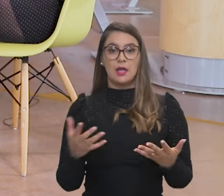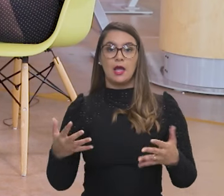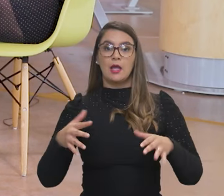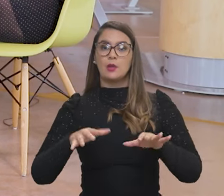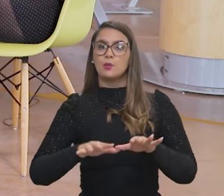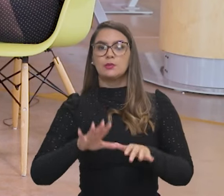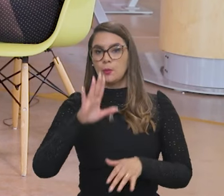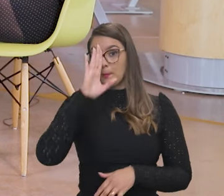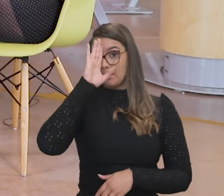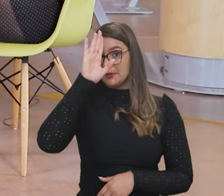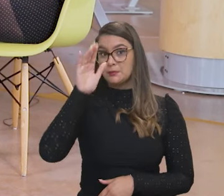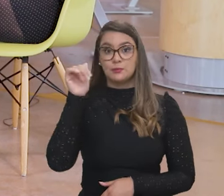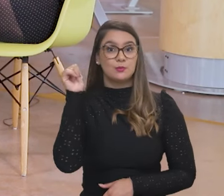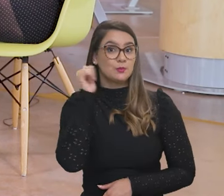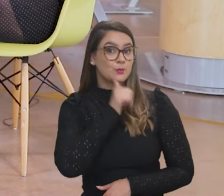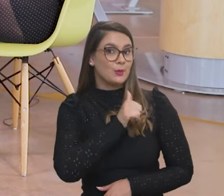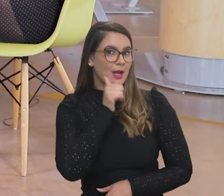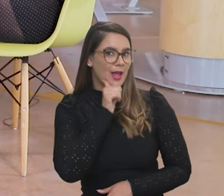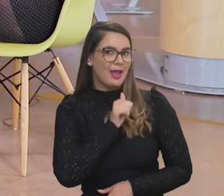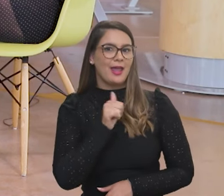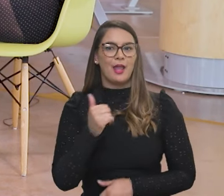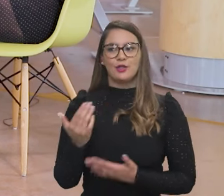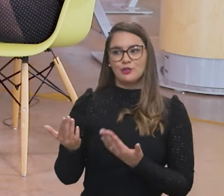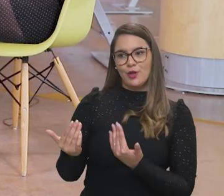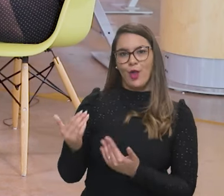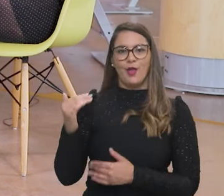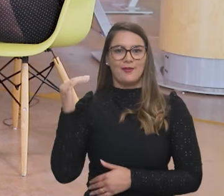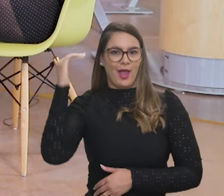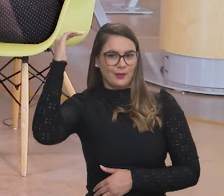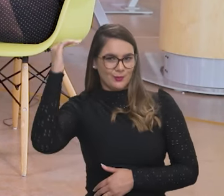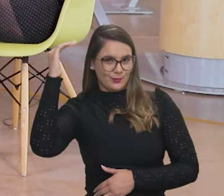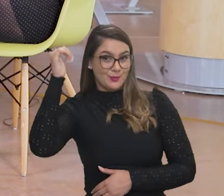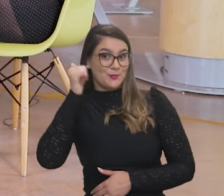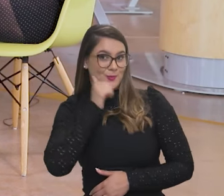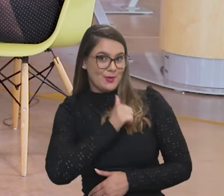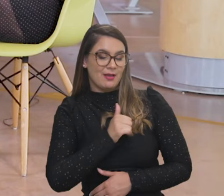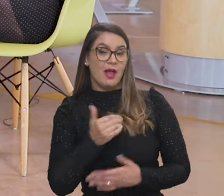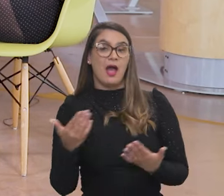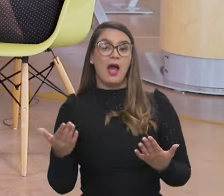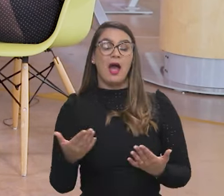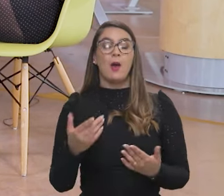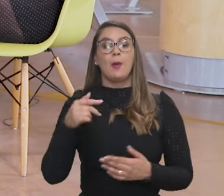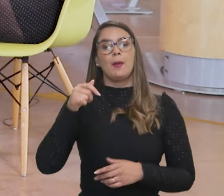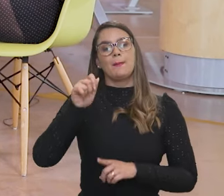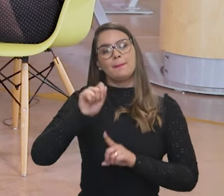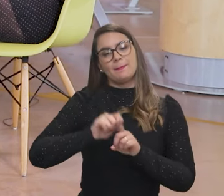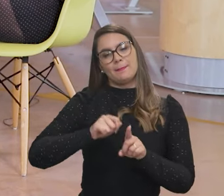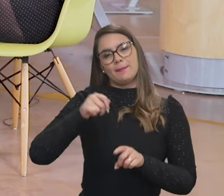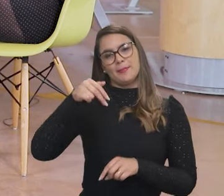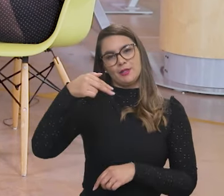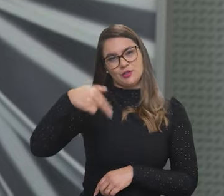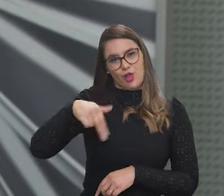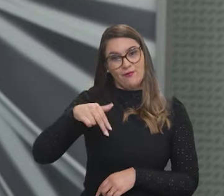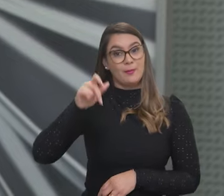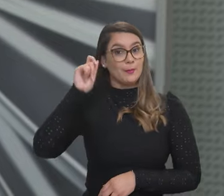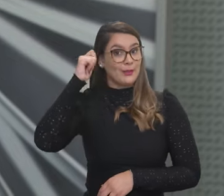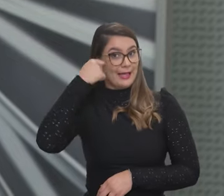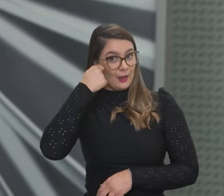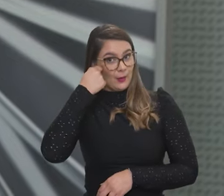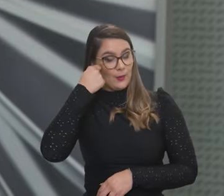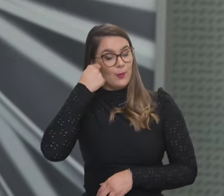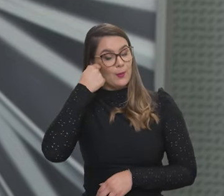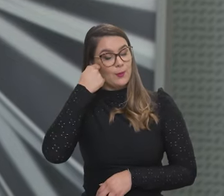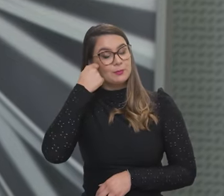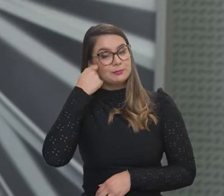né, essa inclusão principalmente das mulheres, meninas e mulheres na ciência. Mas estamos agora no mês novembro, novembro